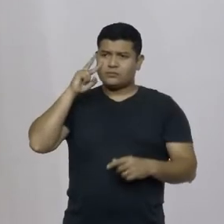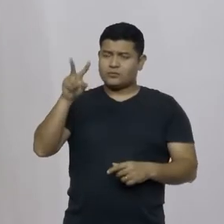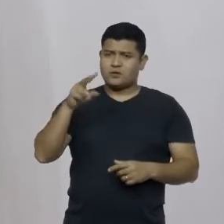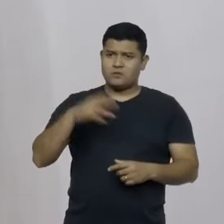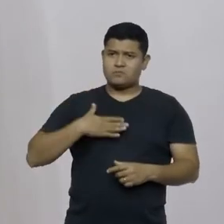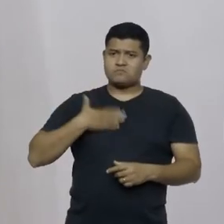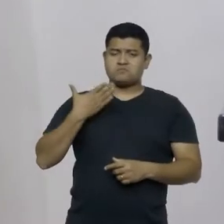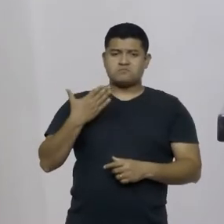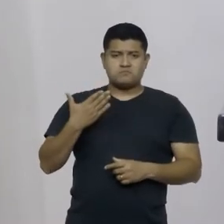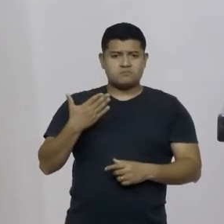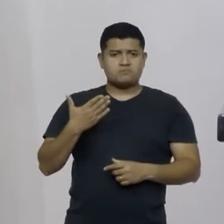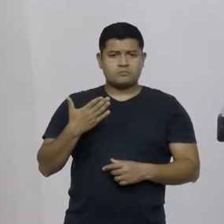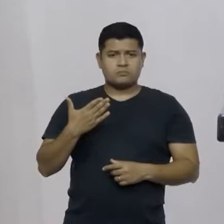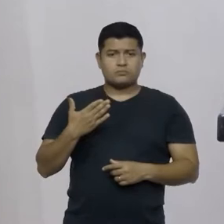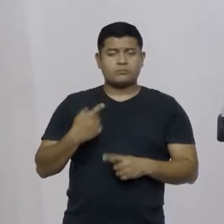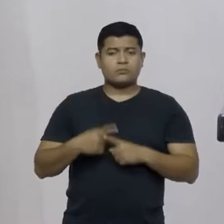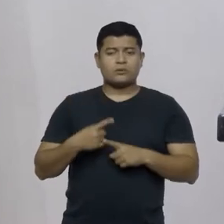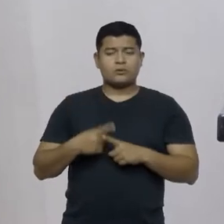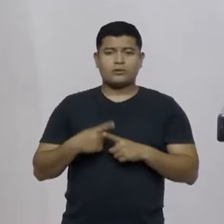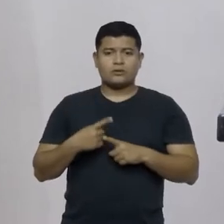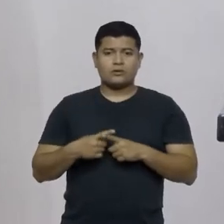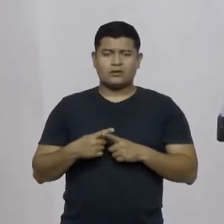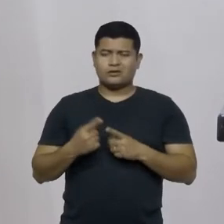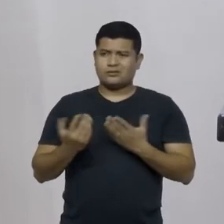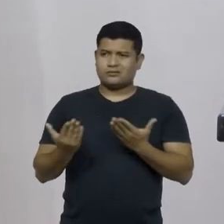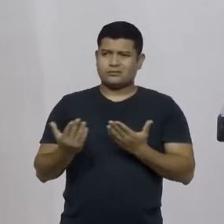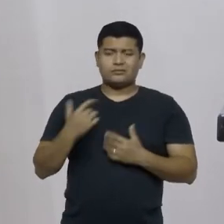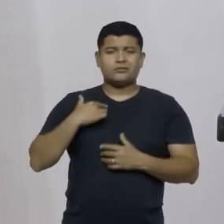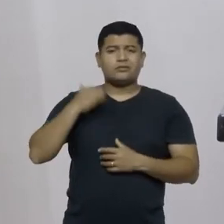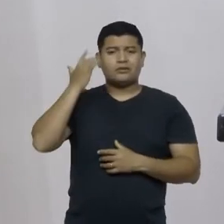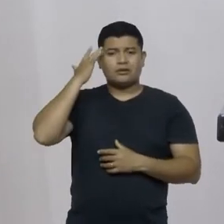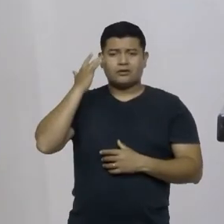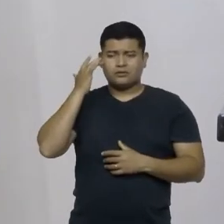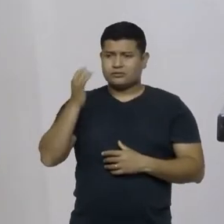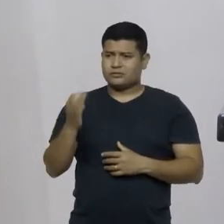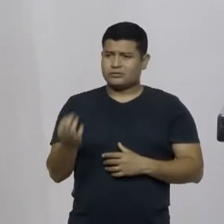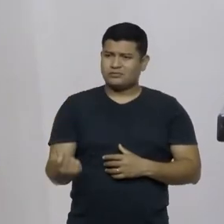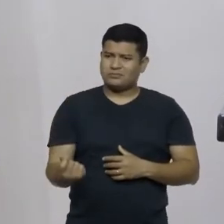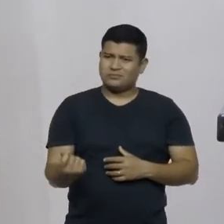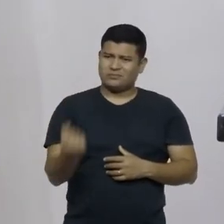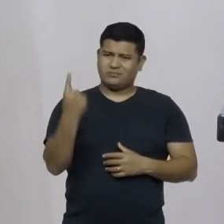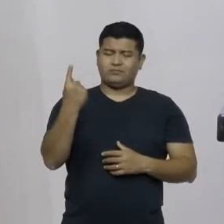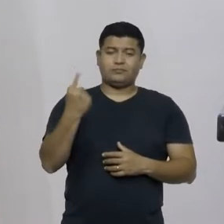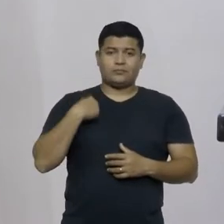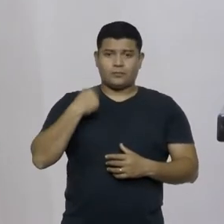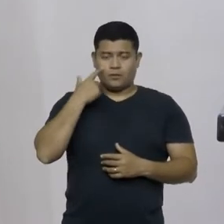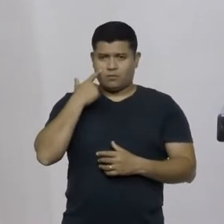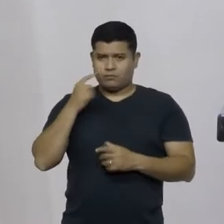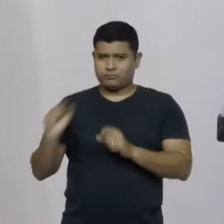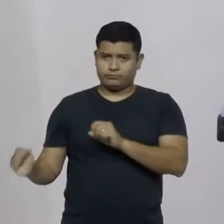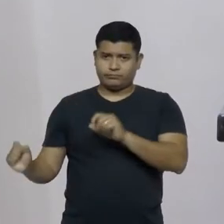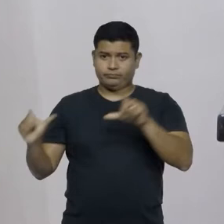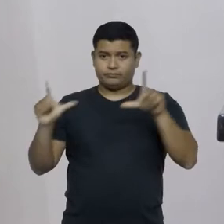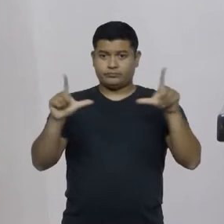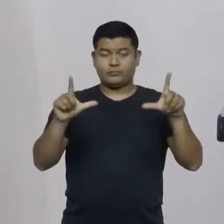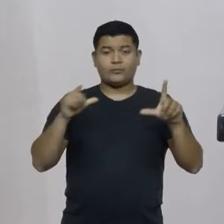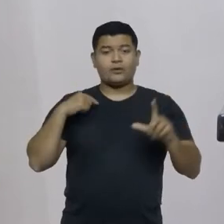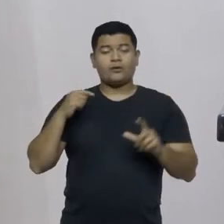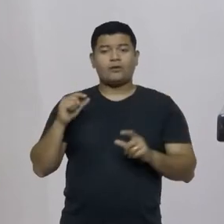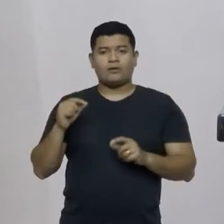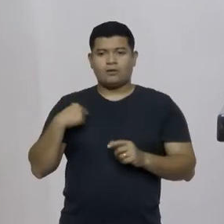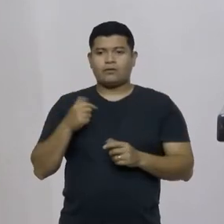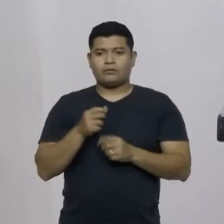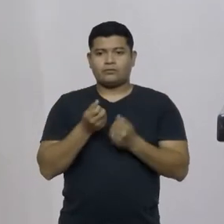me pareceu bastante estranha e resolvi trazer para compartilhar com os colegas. É aquele tipo de notícia que,